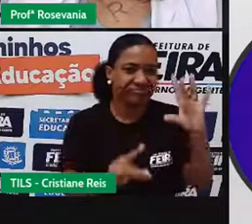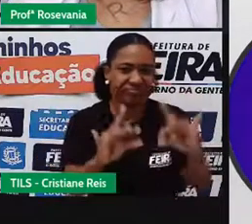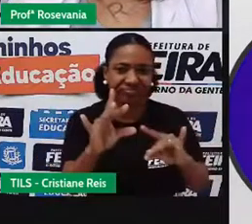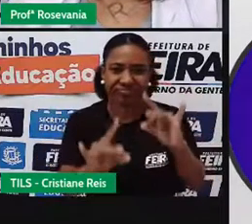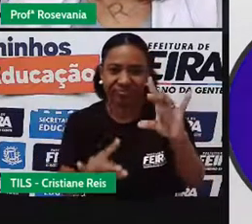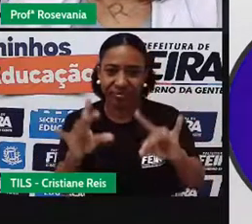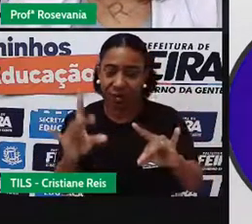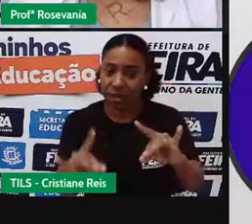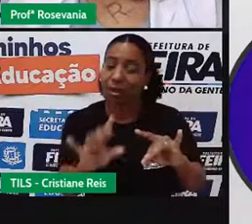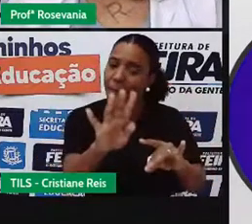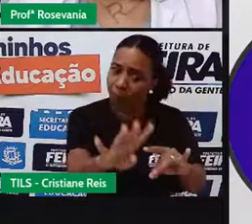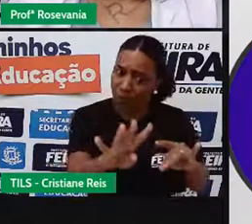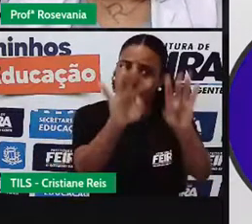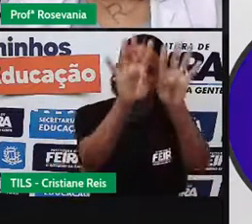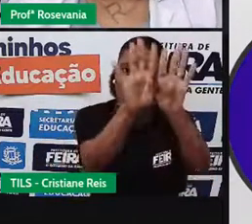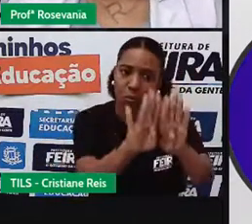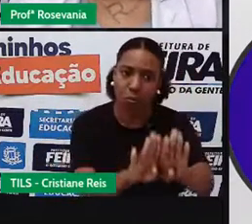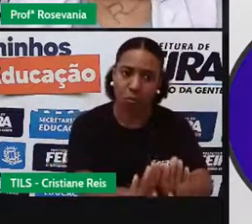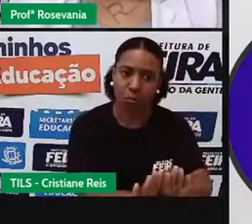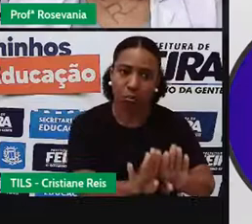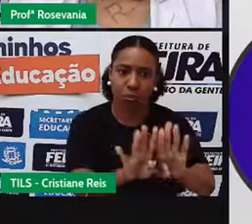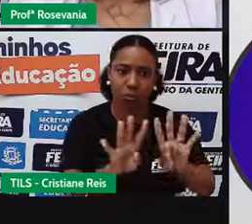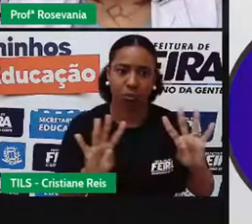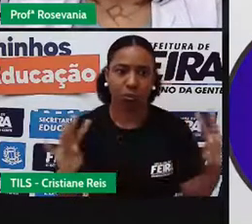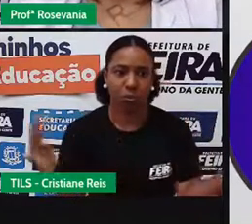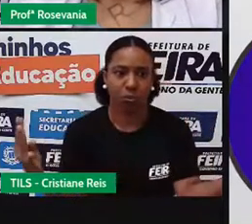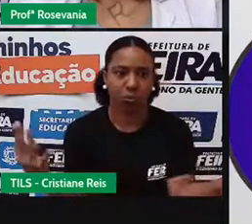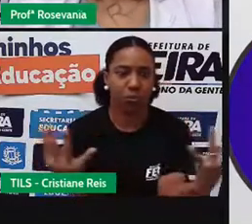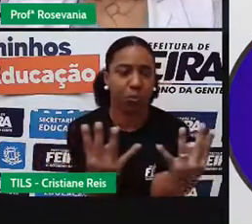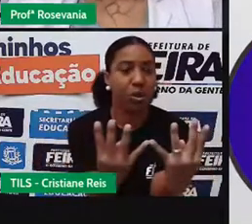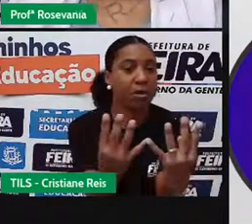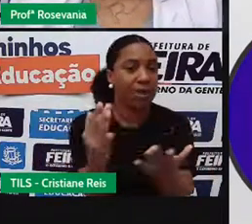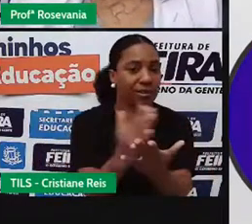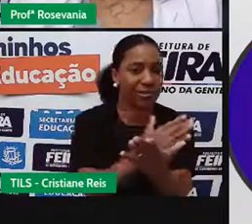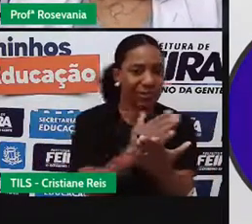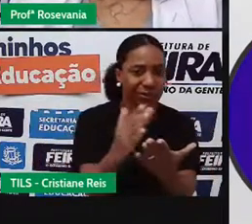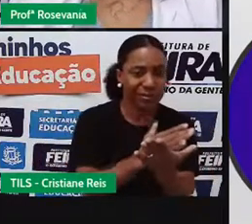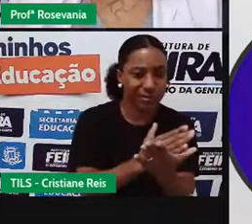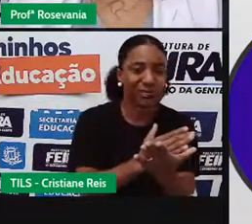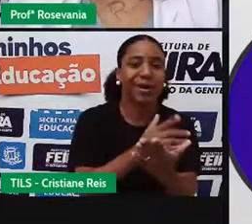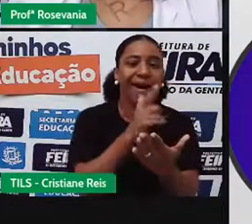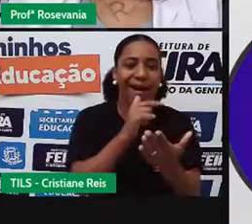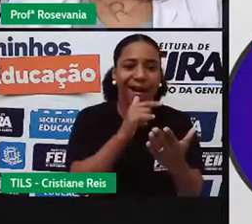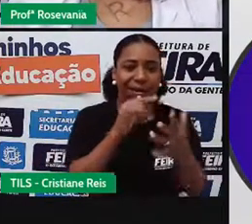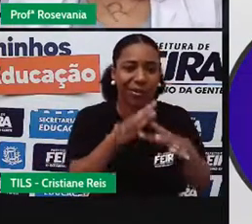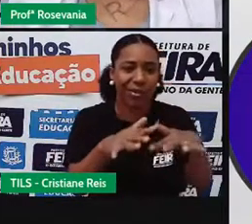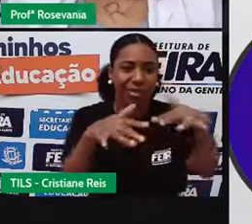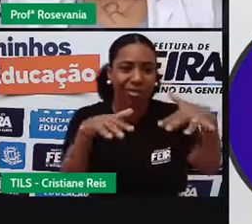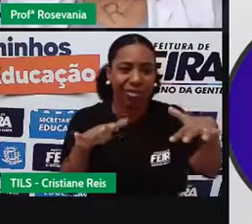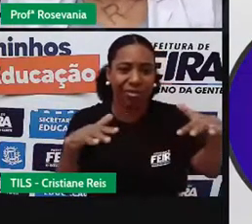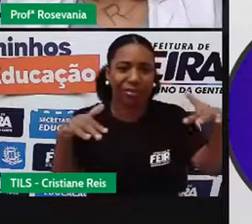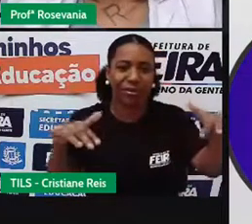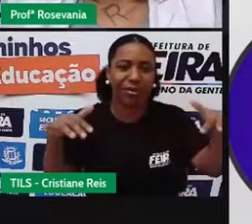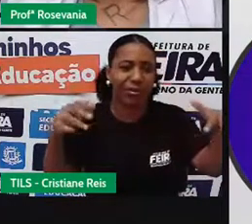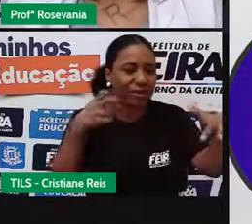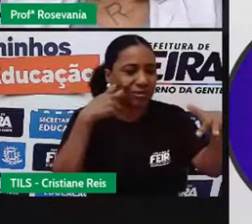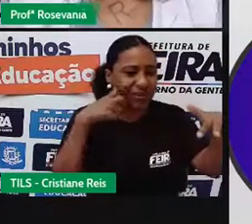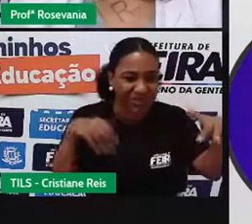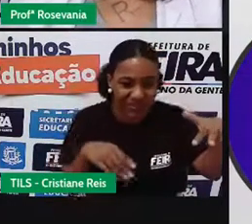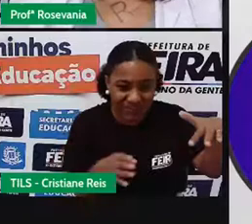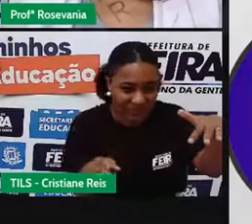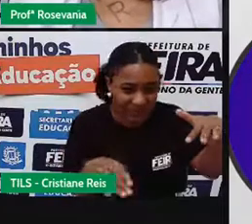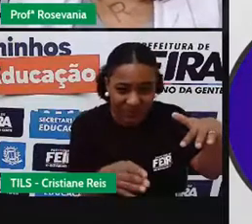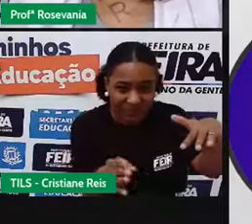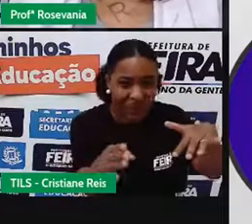e parte, sim, vai parar lá na vegetação, parte, fica em suspensão na água e os animais marinhos sofrem com isso.